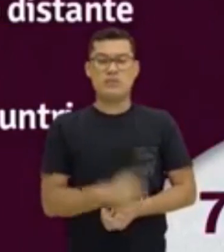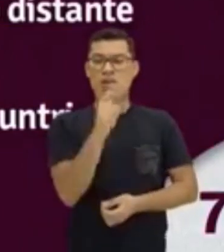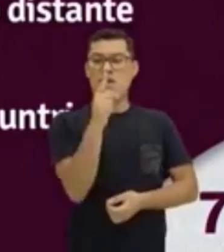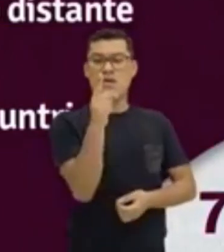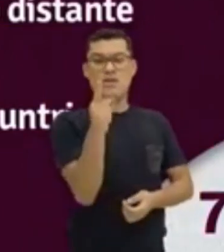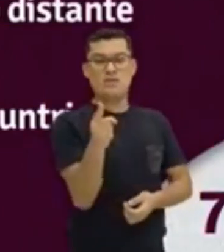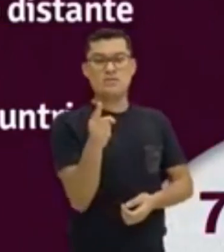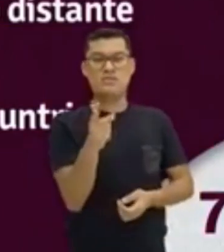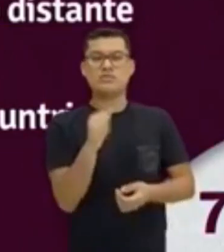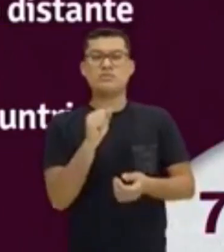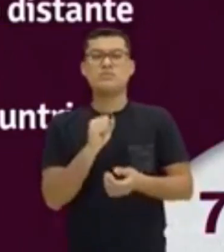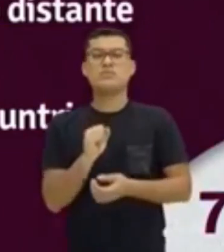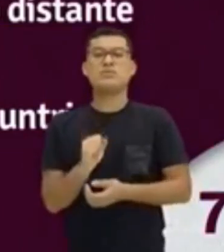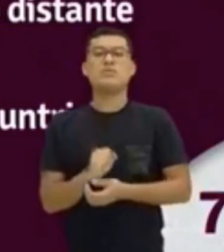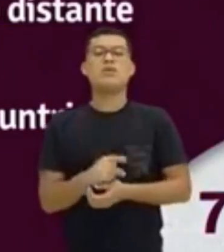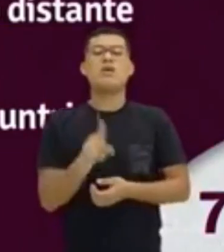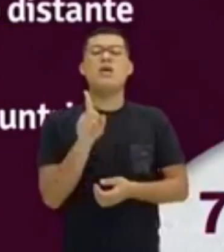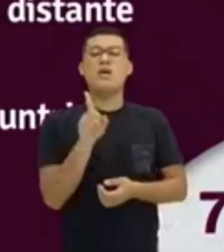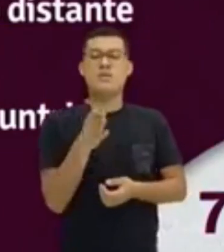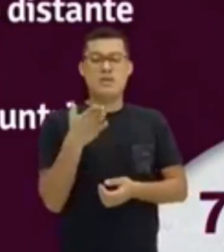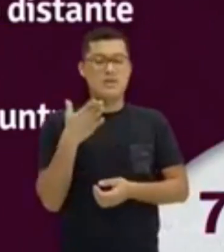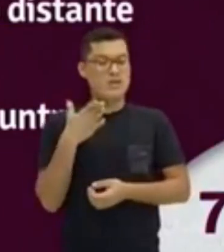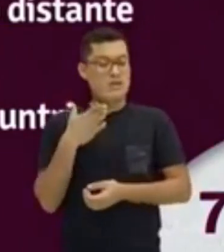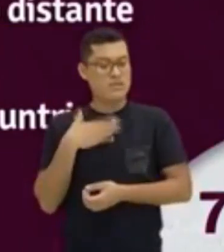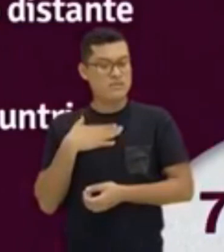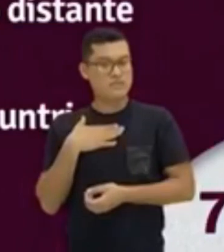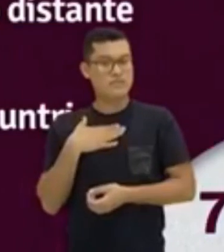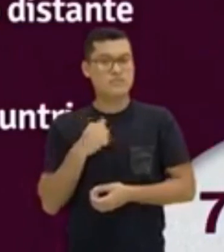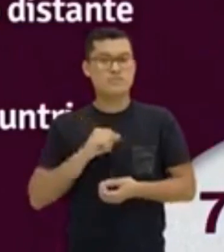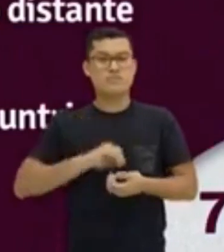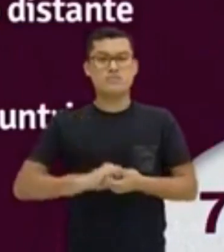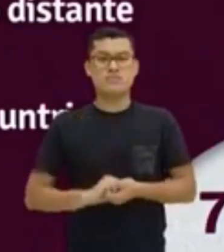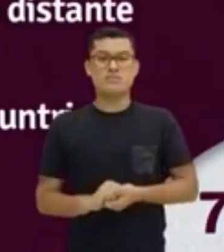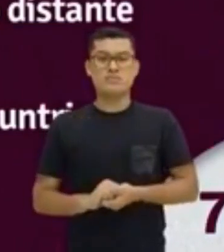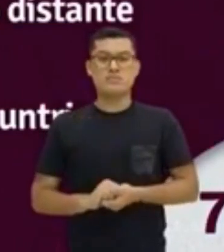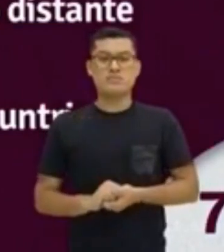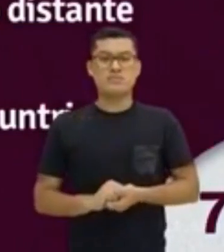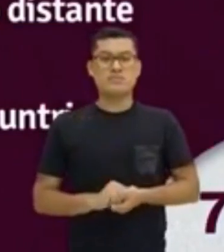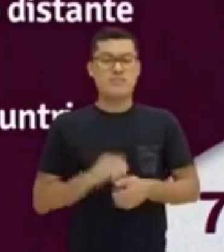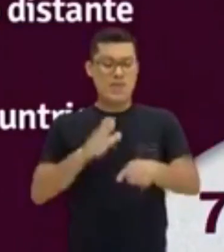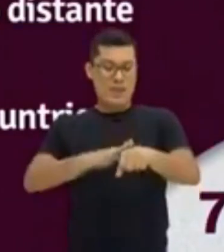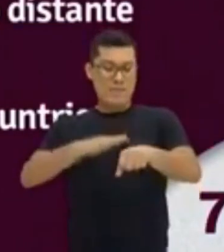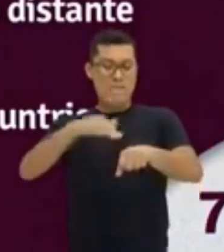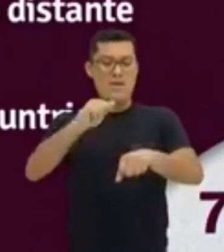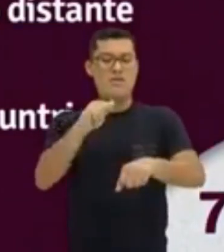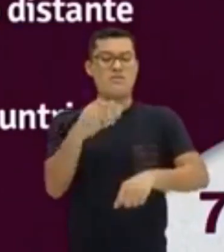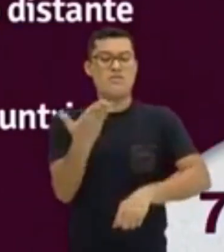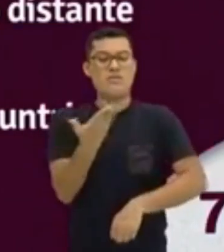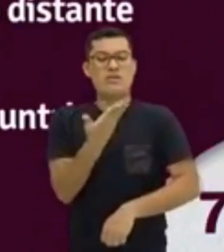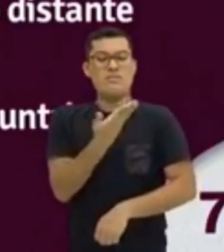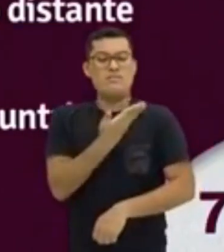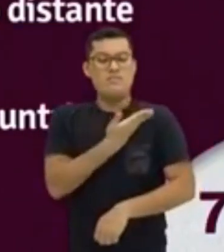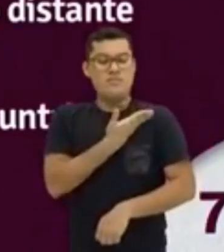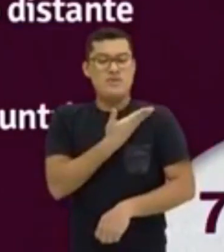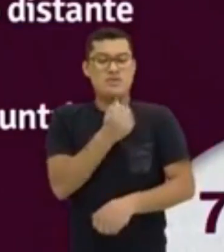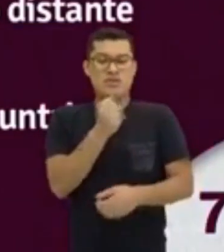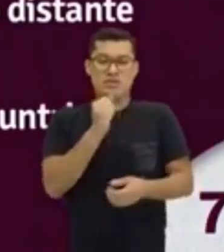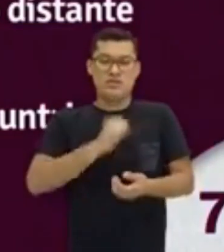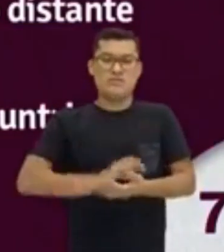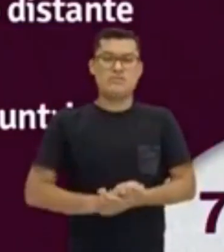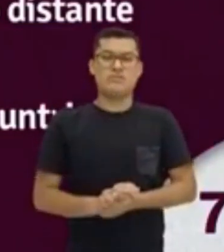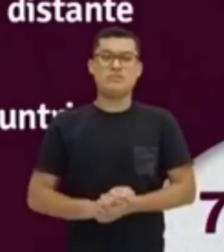Essa é minha melhor amiga.